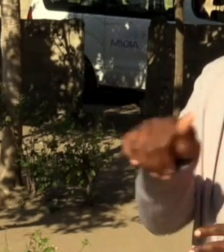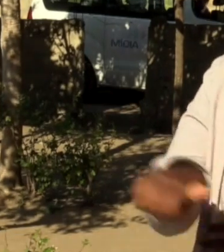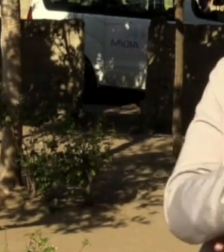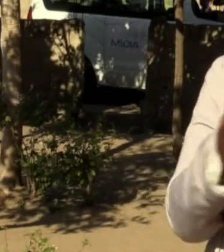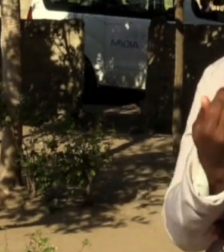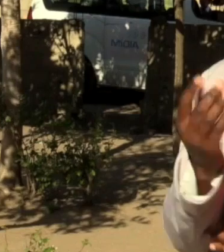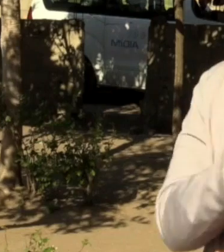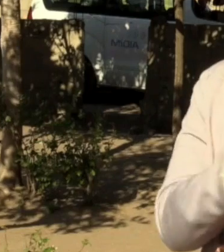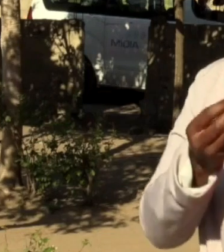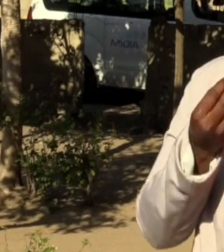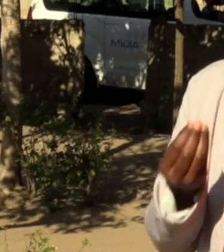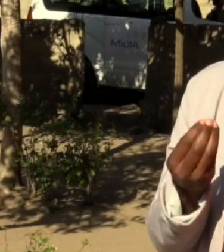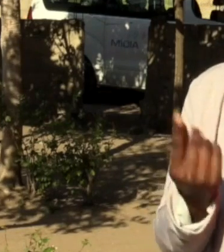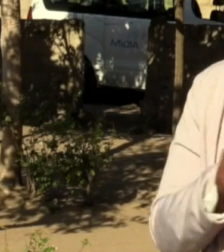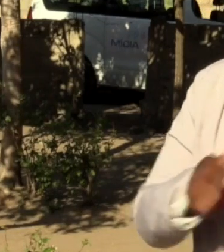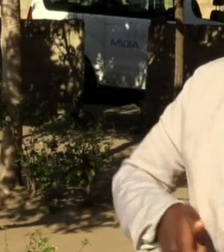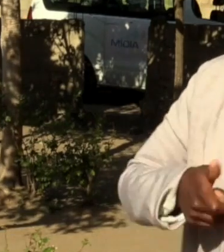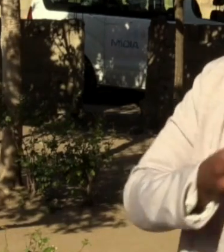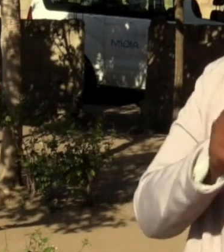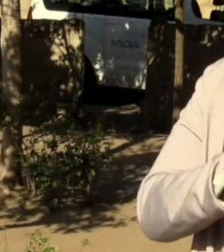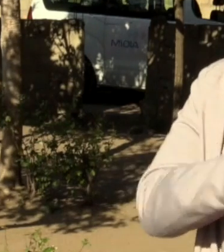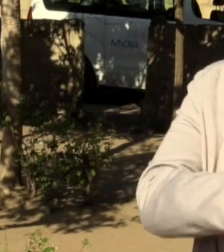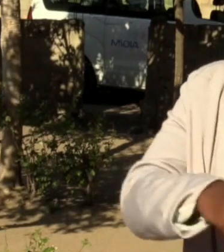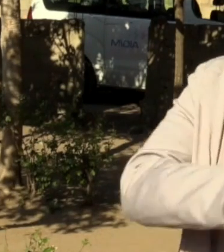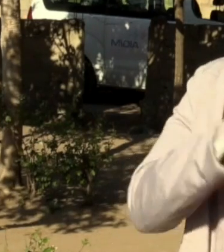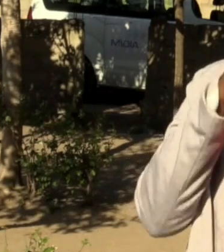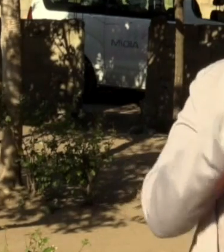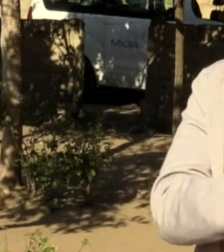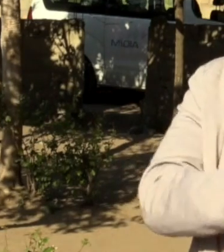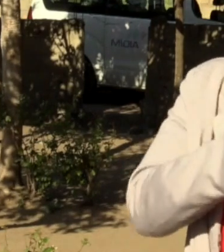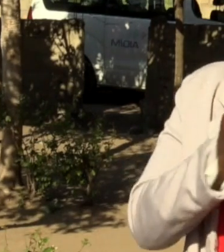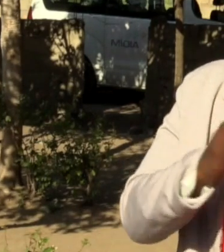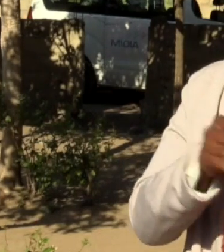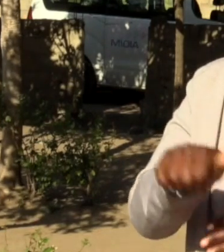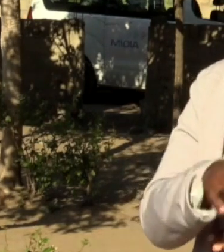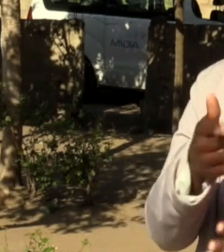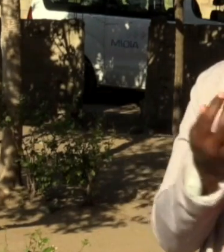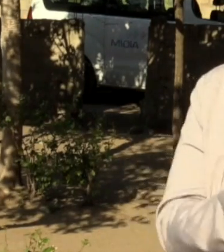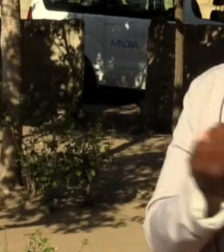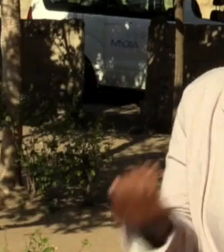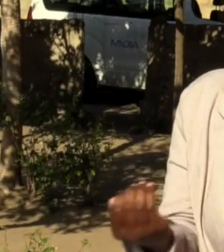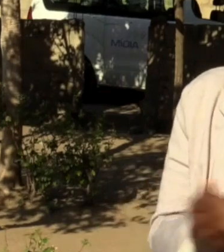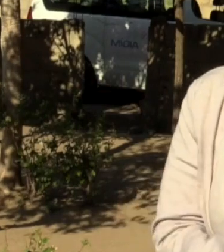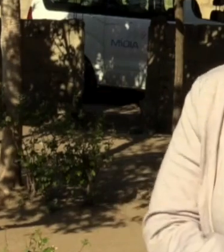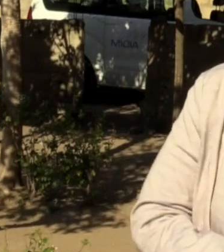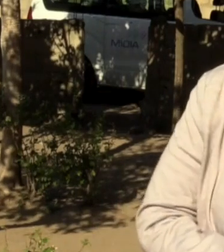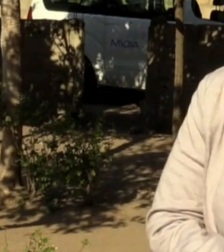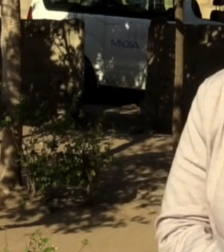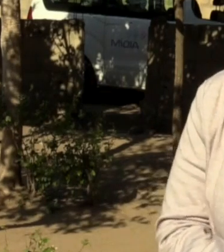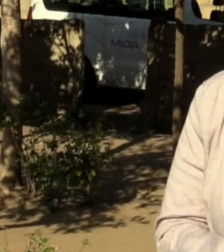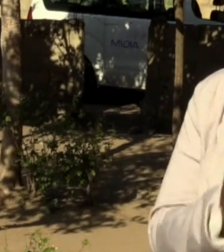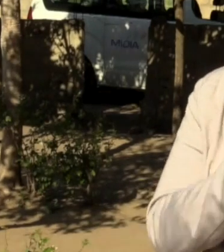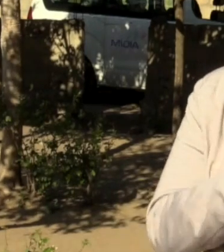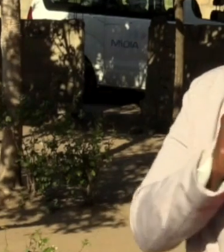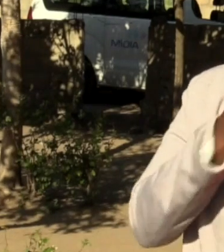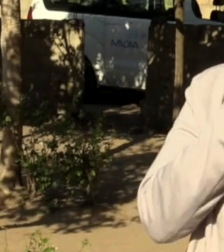com alguns jovens, que é para continuar a ajudar o menino Mário na fisioterapia e